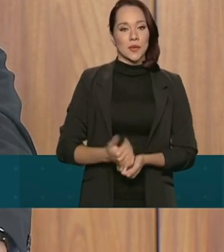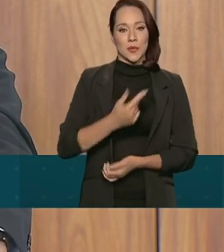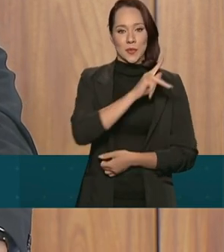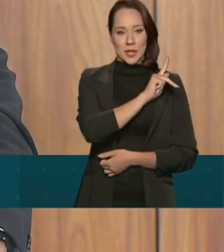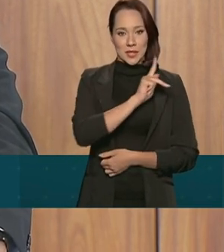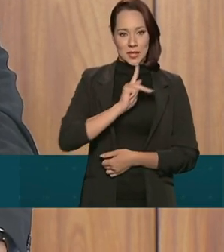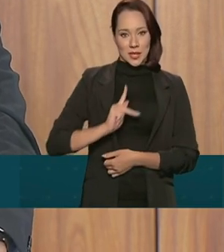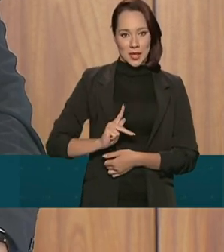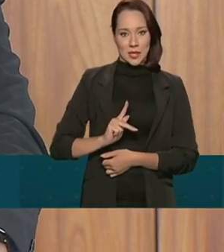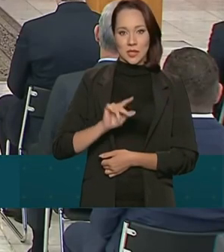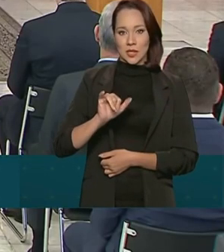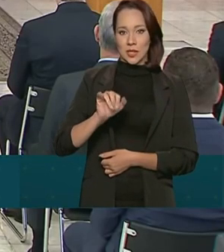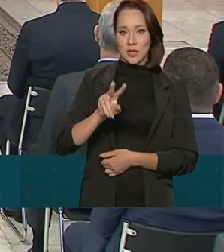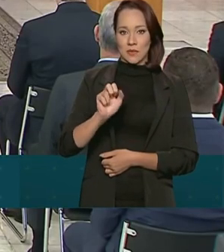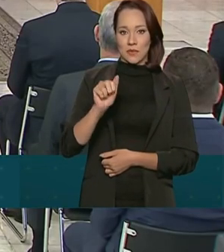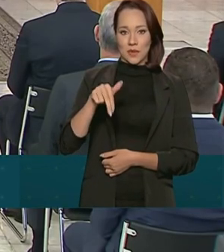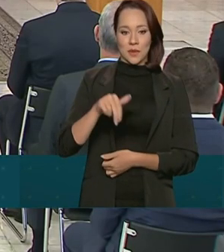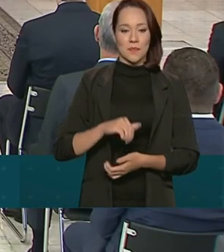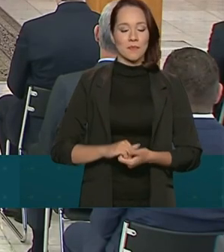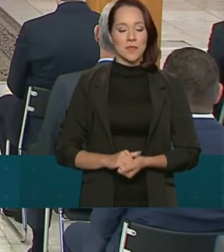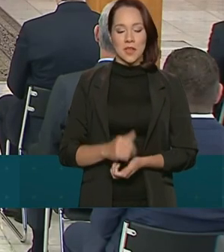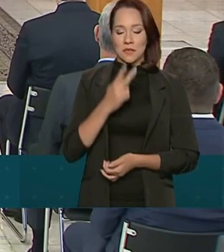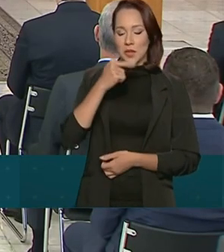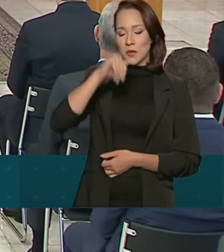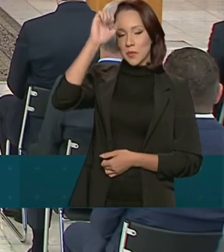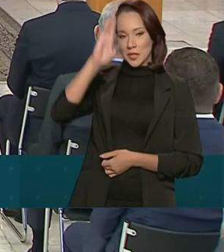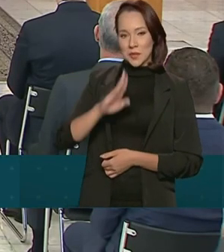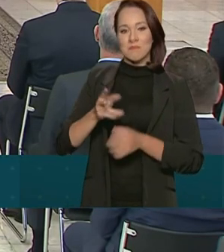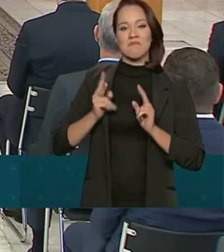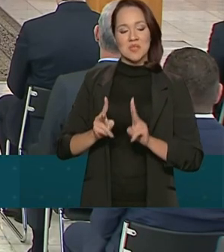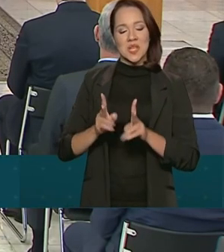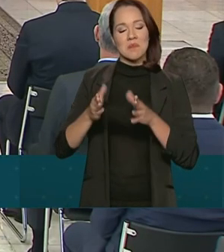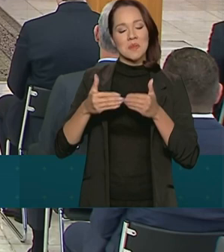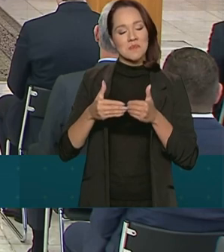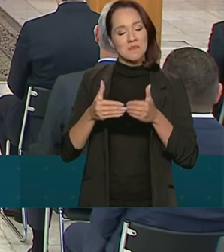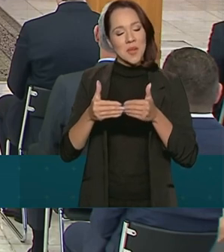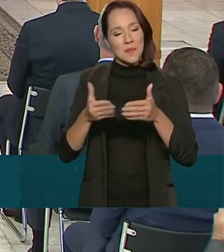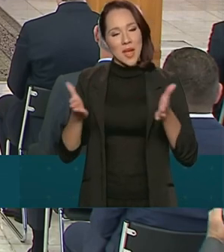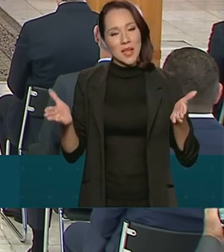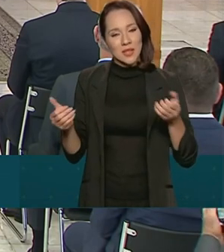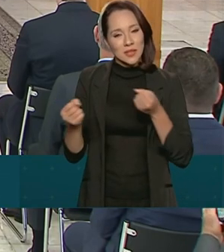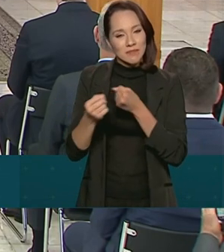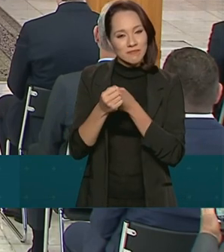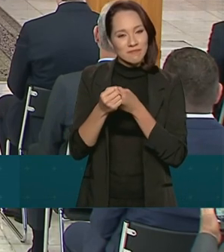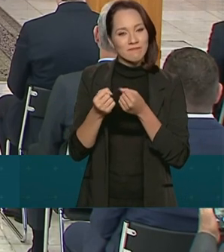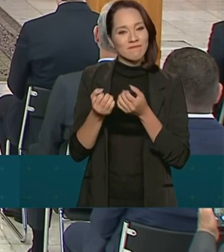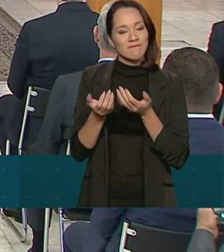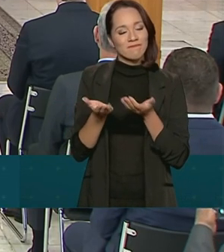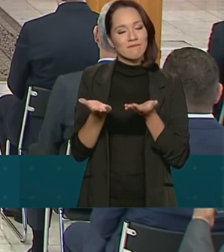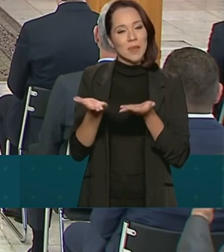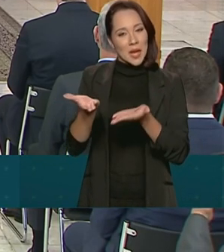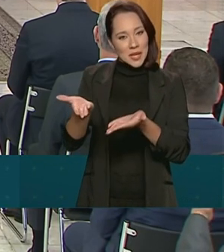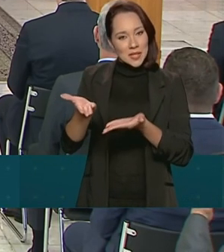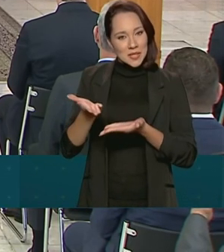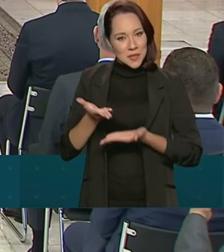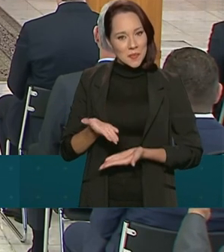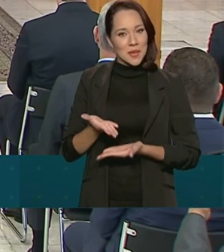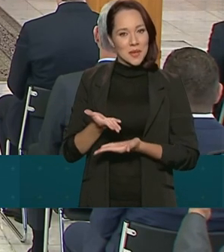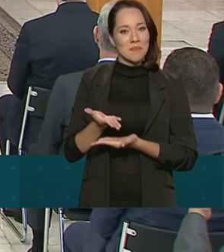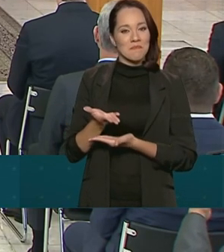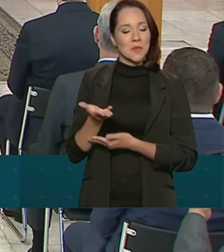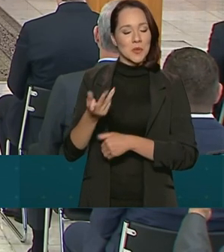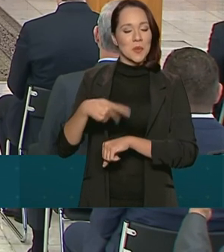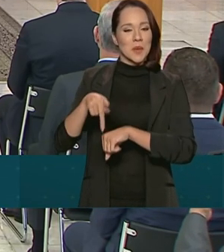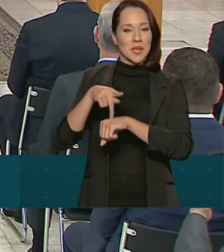presidente Ivan, dizer que o Brasil sempre estará de braços abertos para o seu